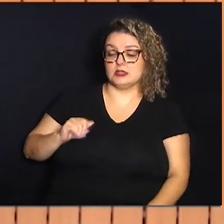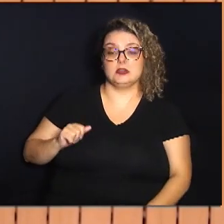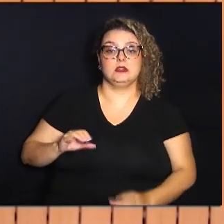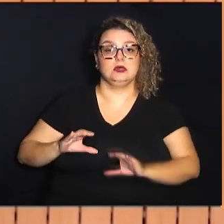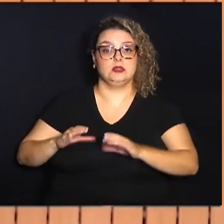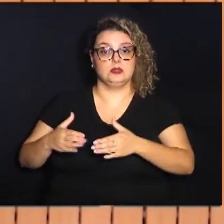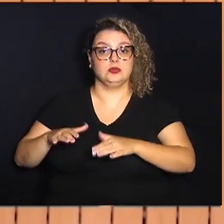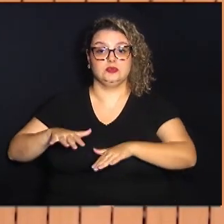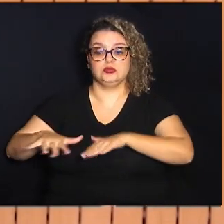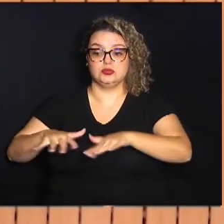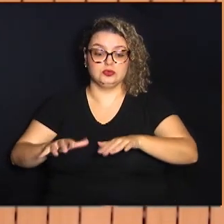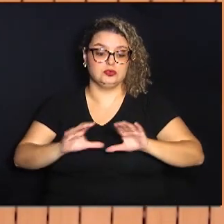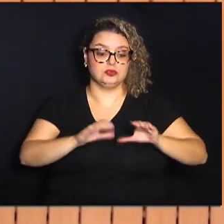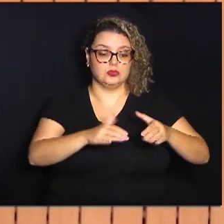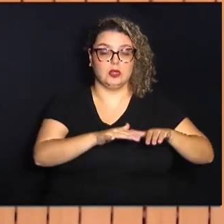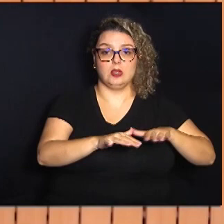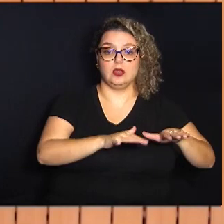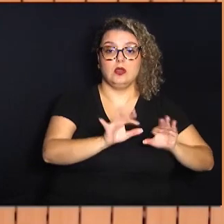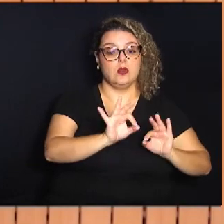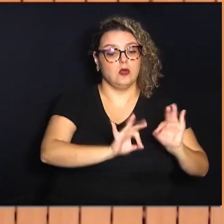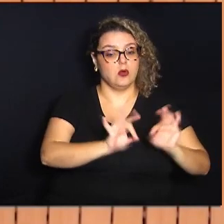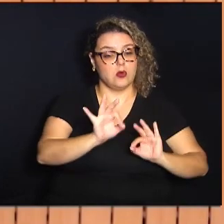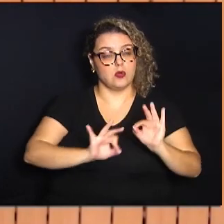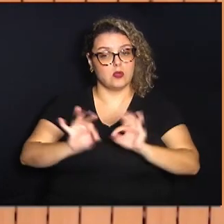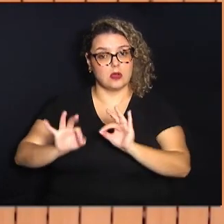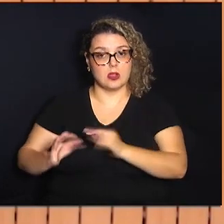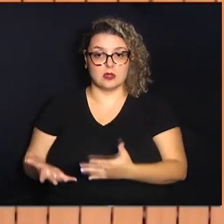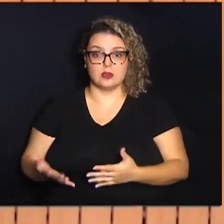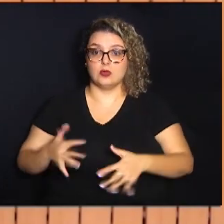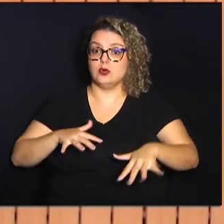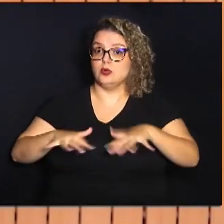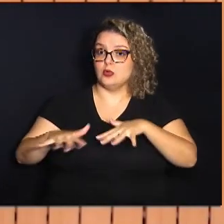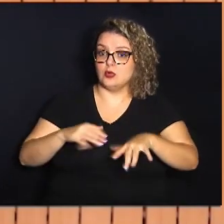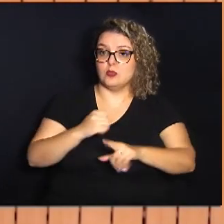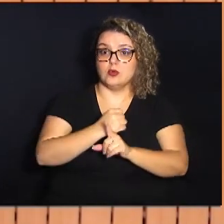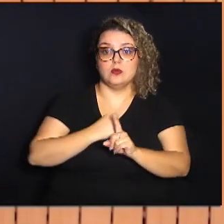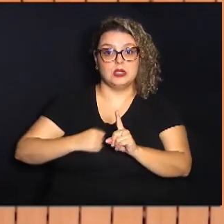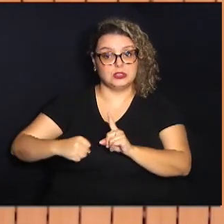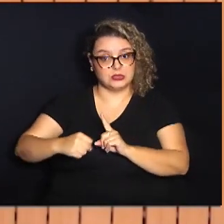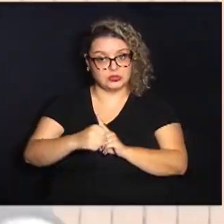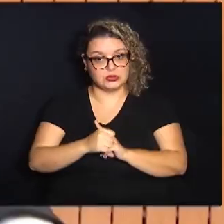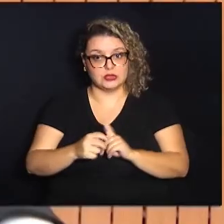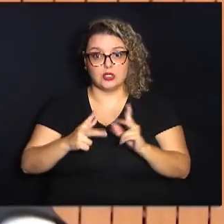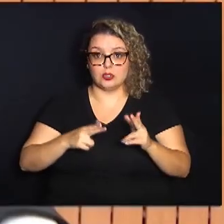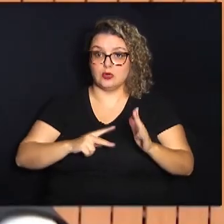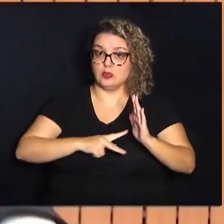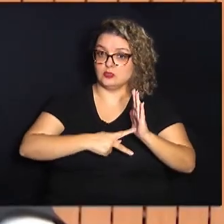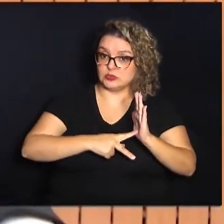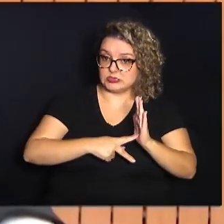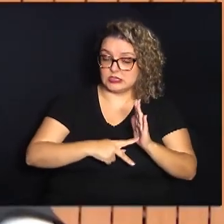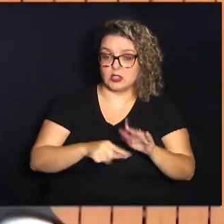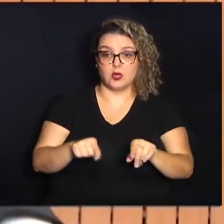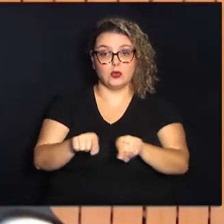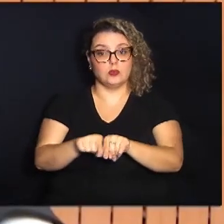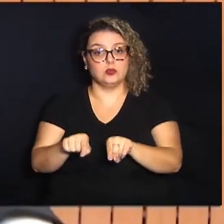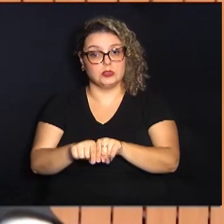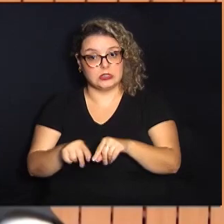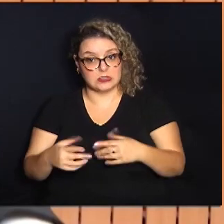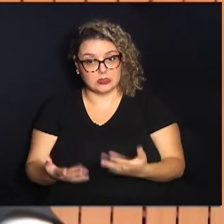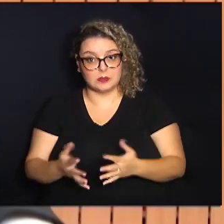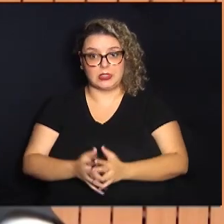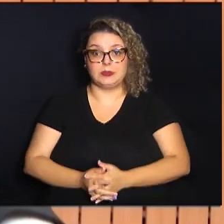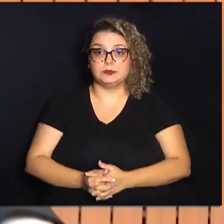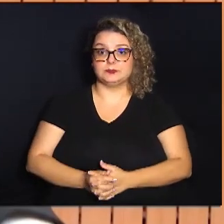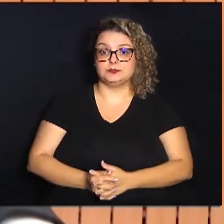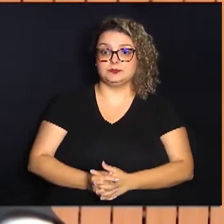organizando tanto movimentos sociais como sindicais, como também foi